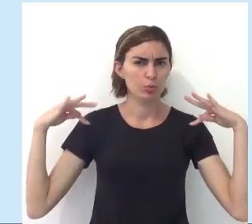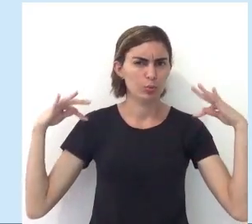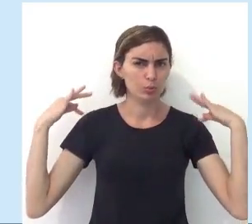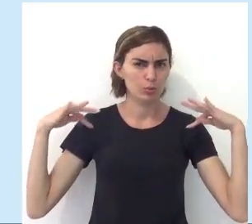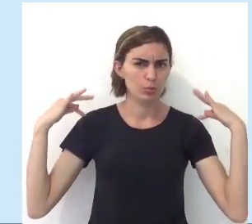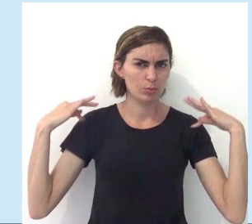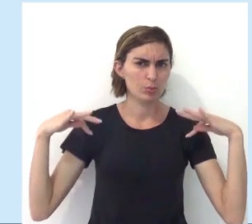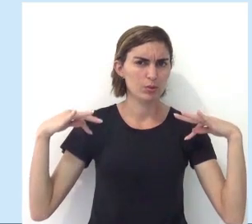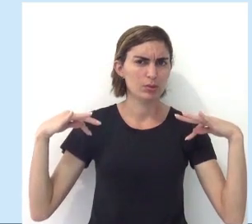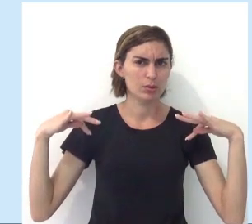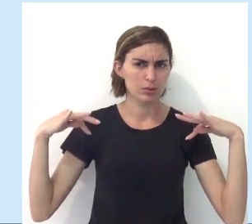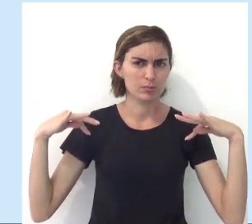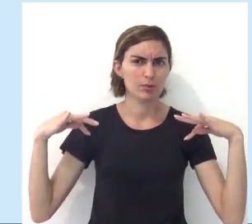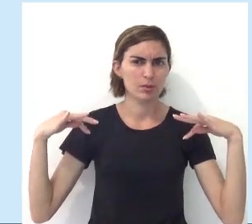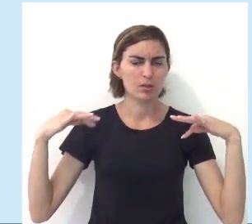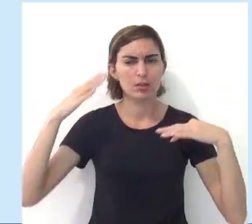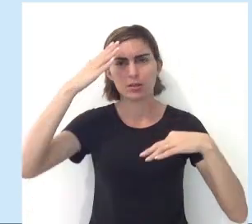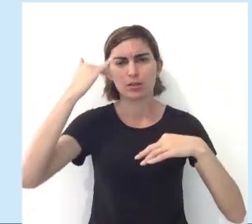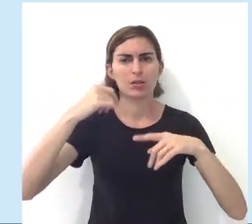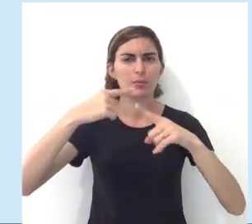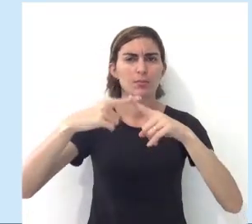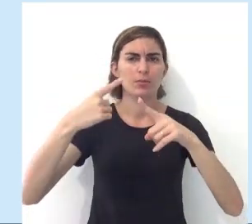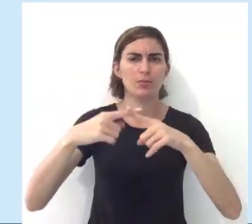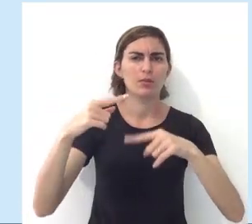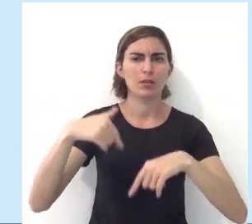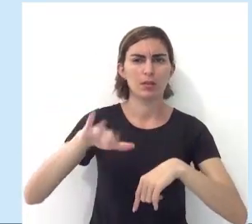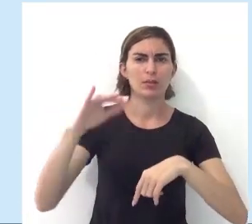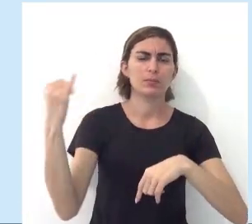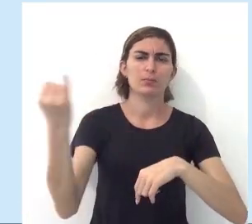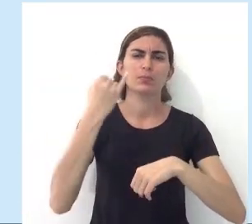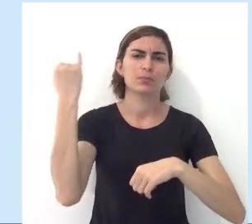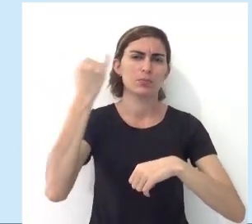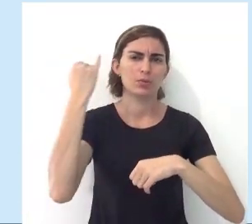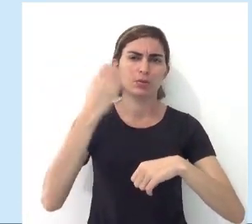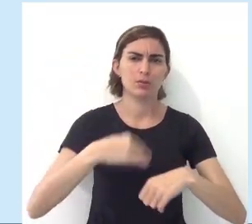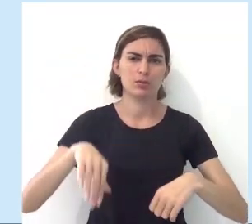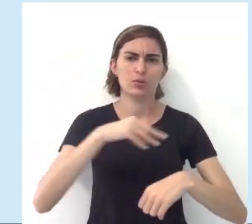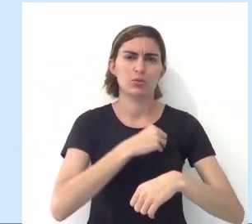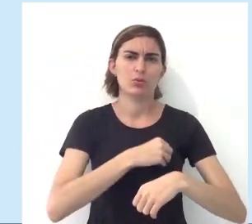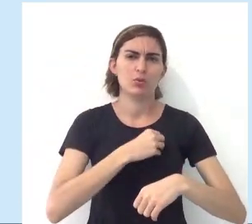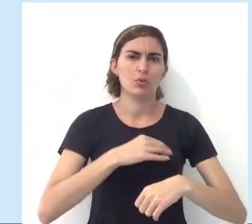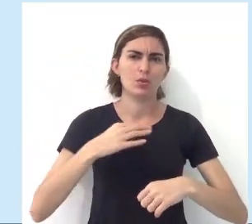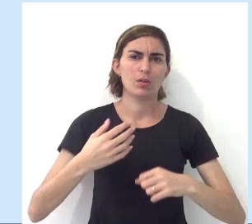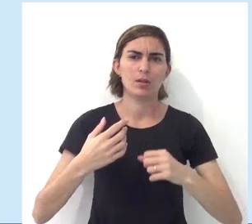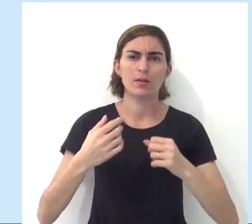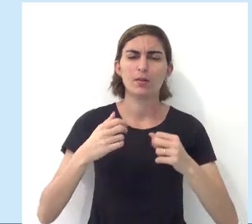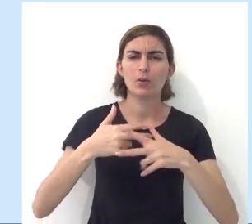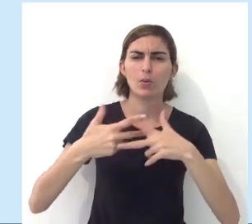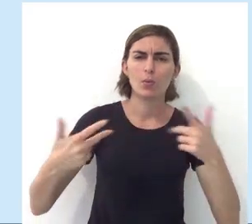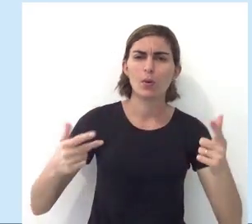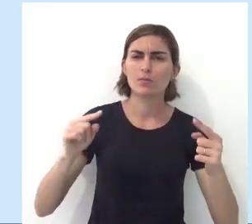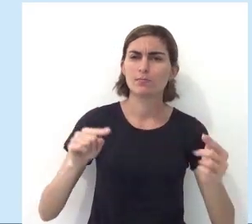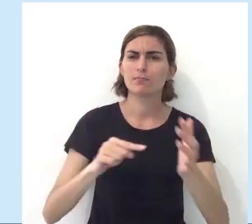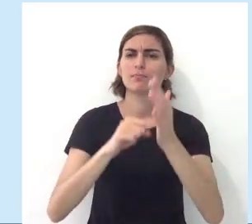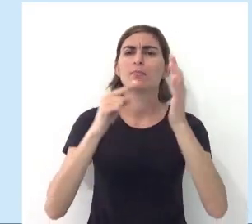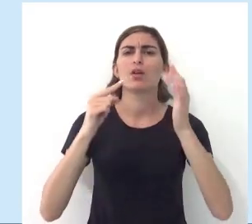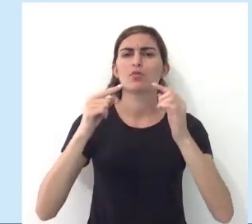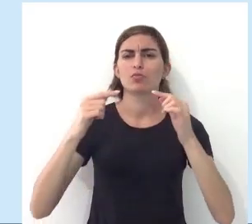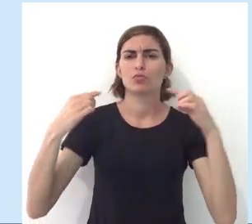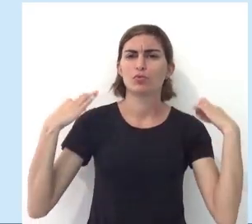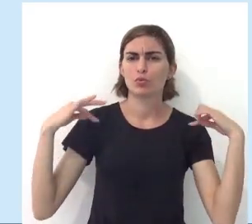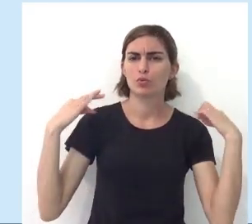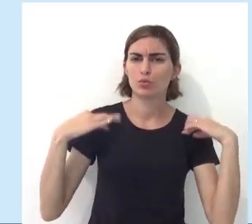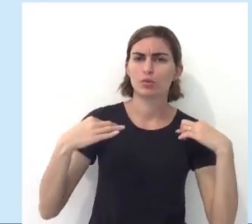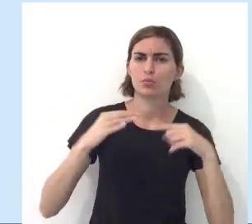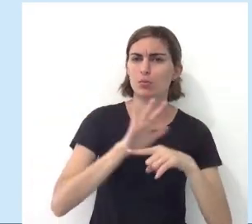turismo, entender o é turismo, na verdade, saber por que ele é tão importante para nossas vivências e quais são os impactos que o turismo gera